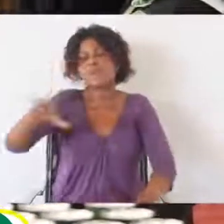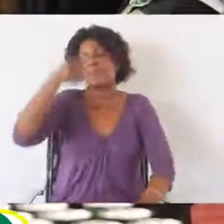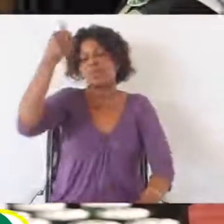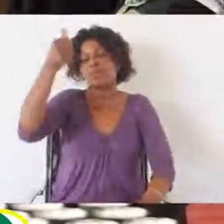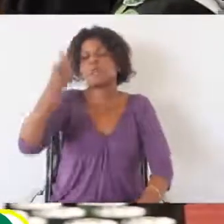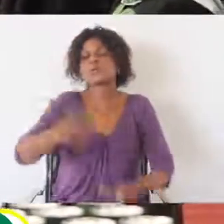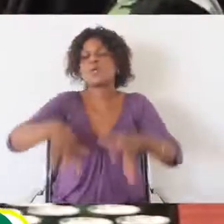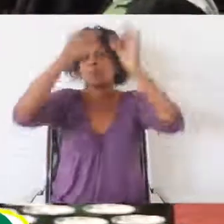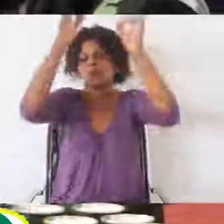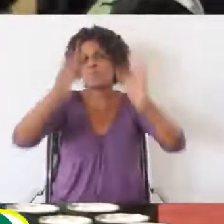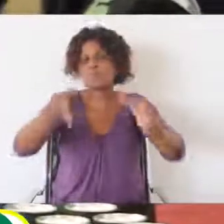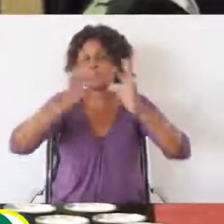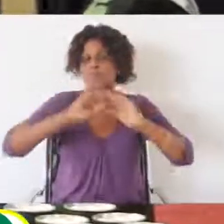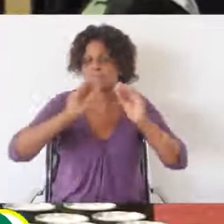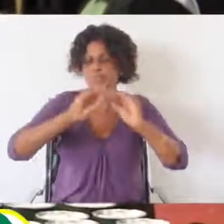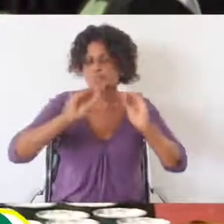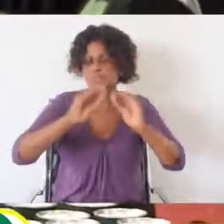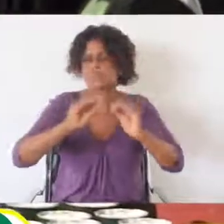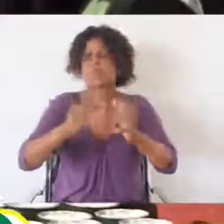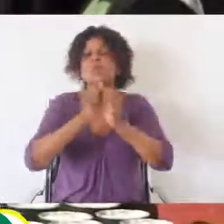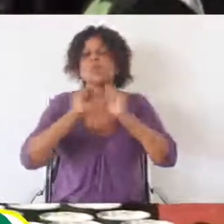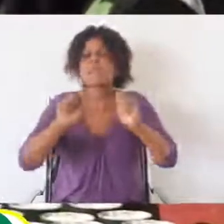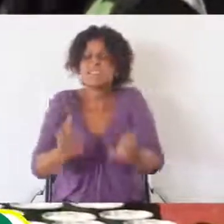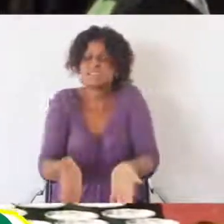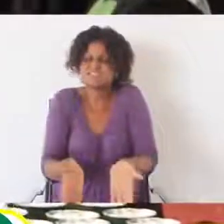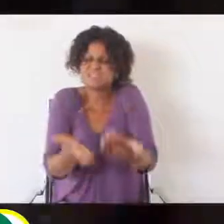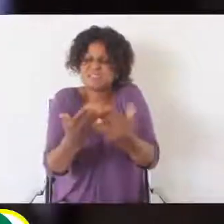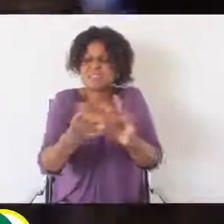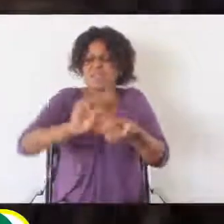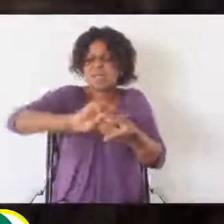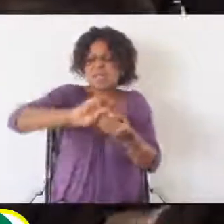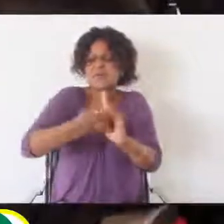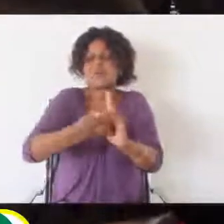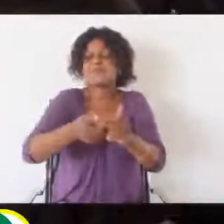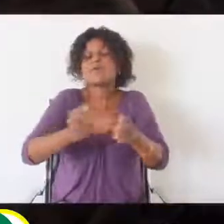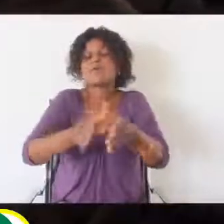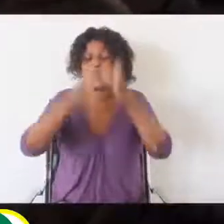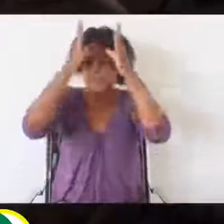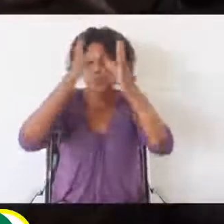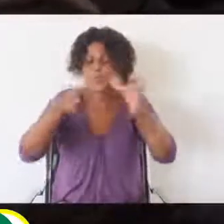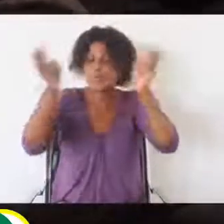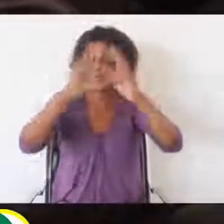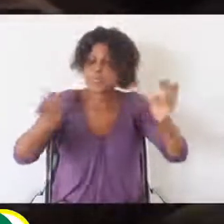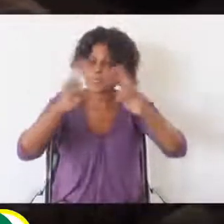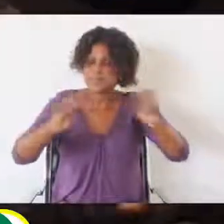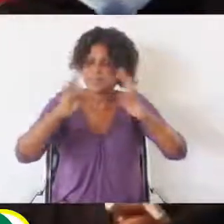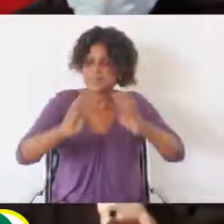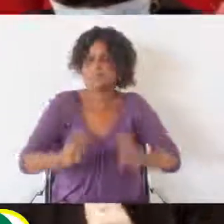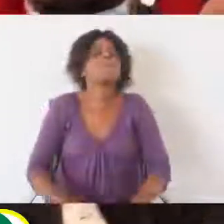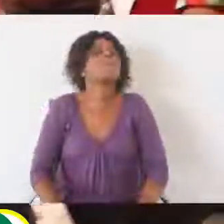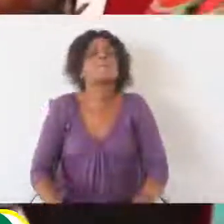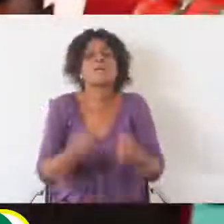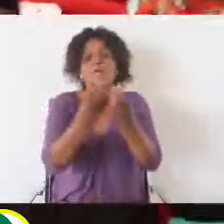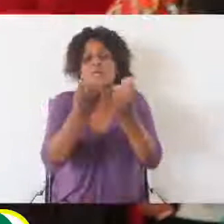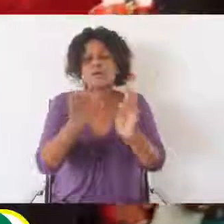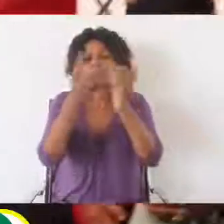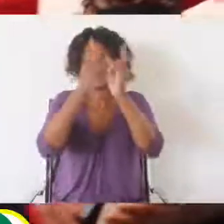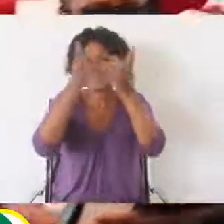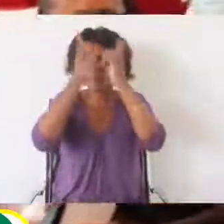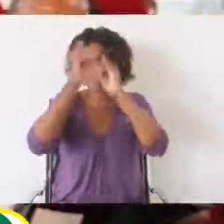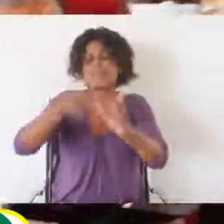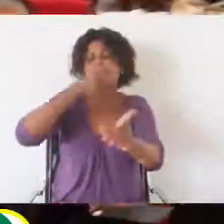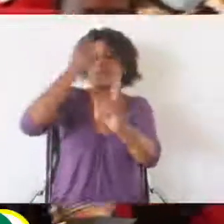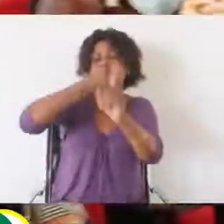qualidade de ensino, promovendo a inovação através da investigação. Desafiou aos graduados a utilizarem a capacidade de inovação e criatividade